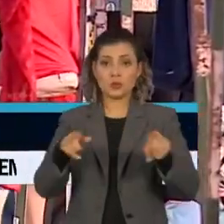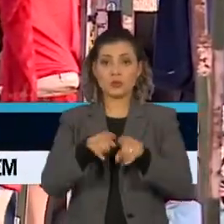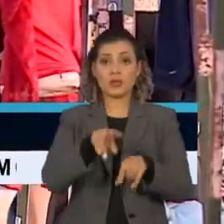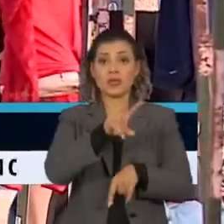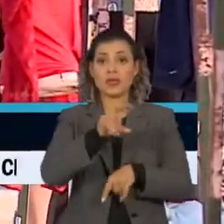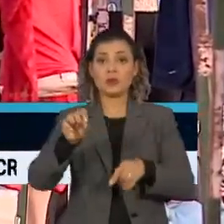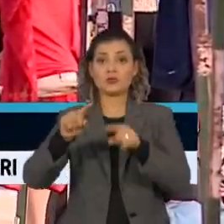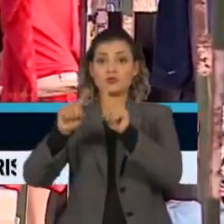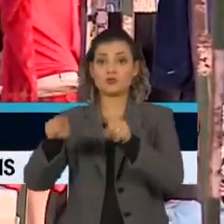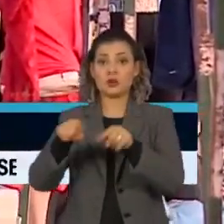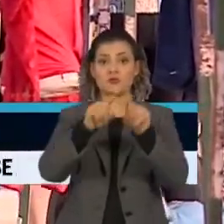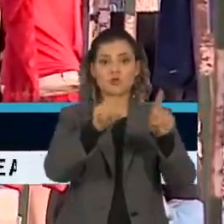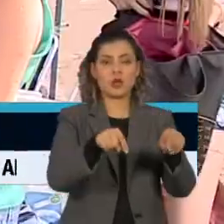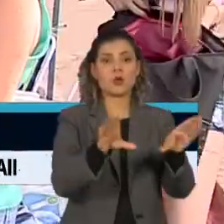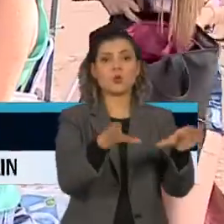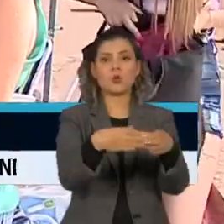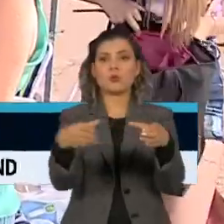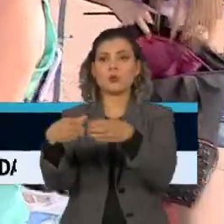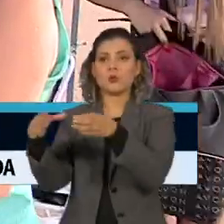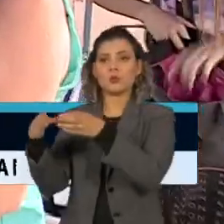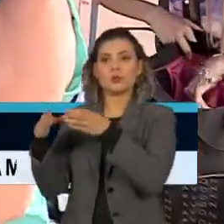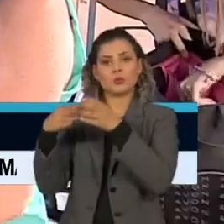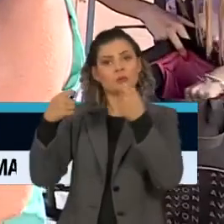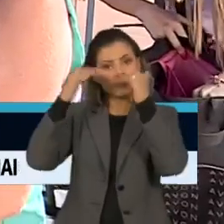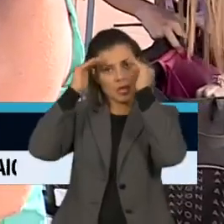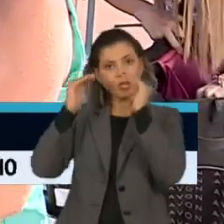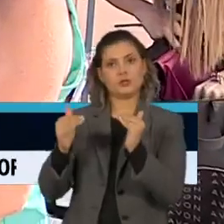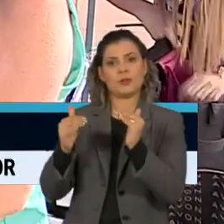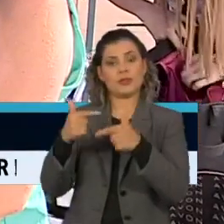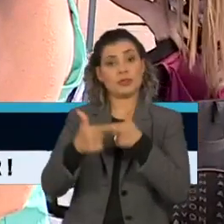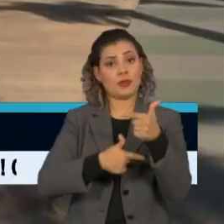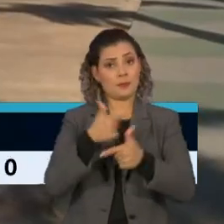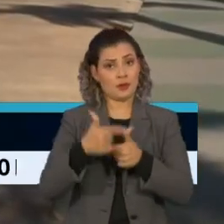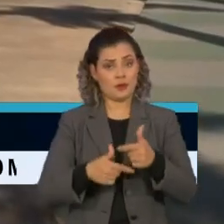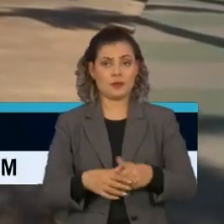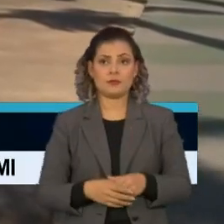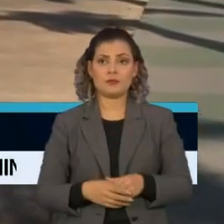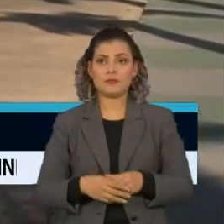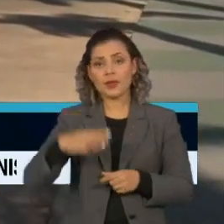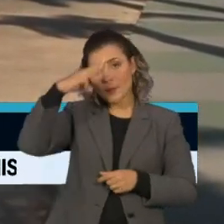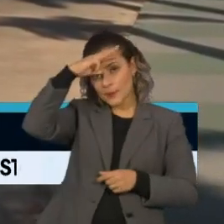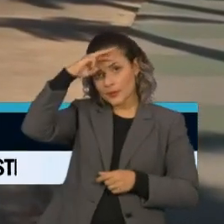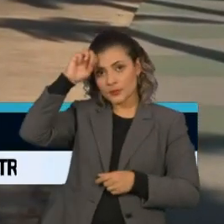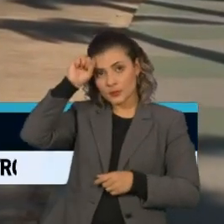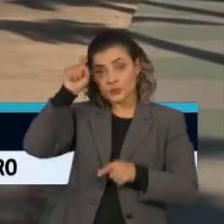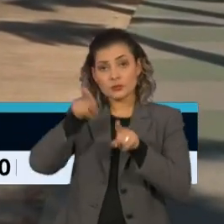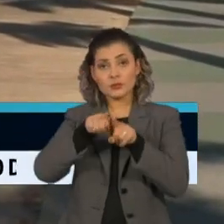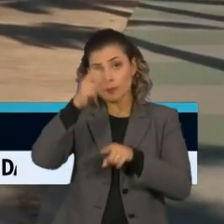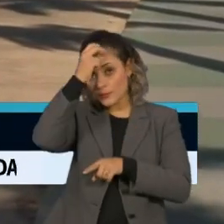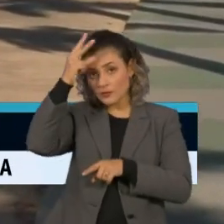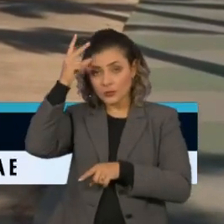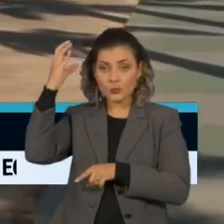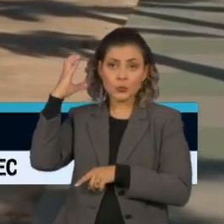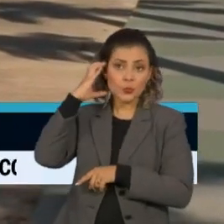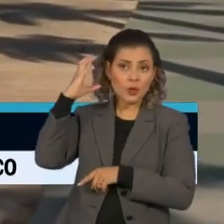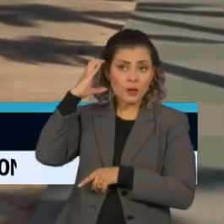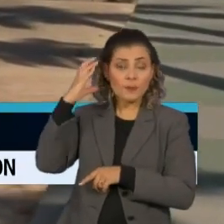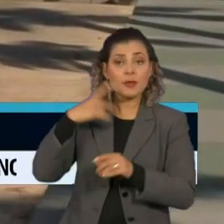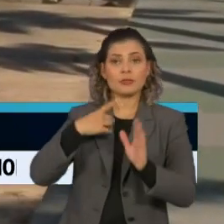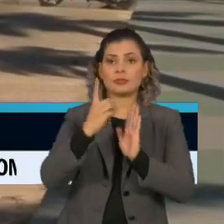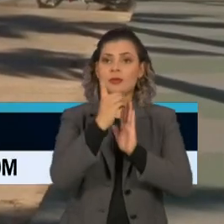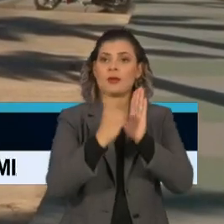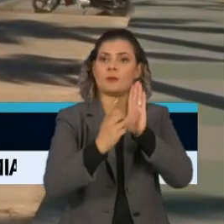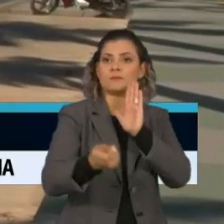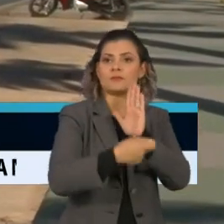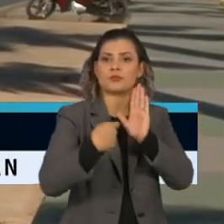funcionários foram divididos em grupos que terão que respeitar uma escala de trabalho. No Mato Grosso, a prefeitura de Cuiabá publicou um decreto que